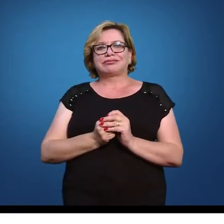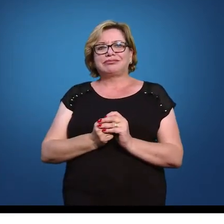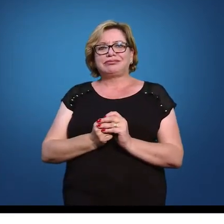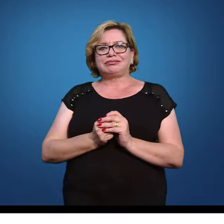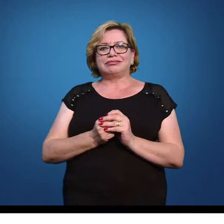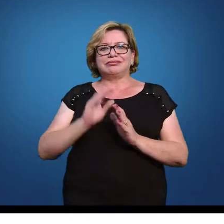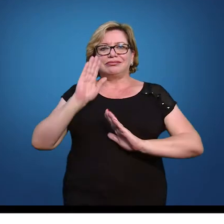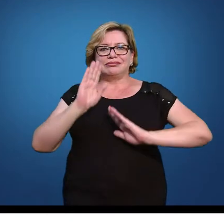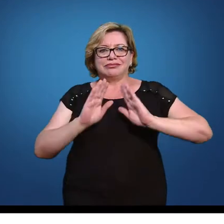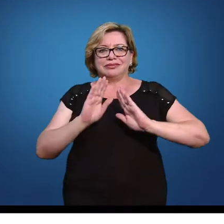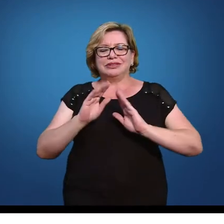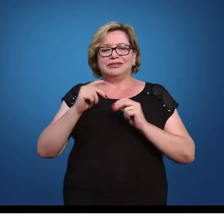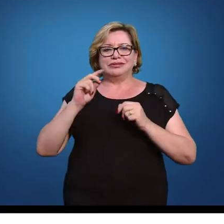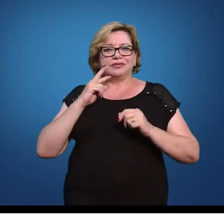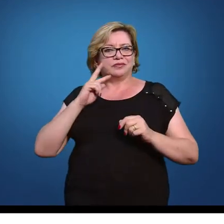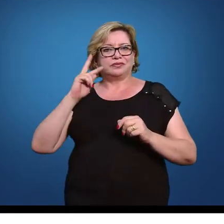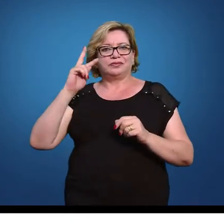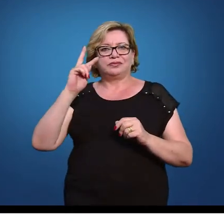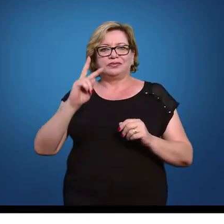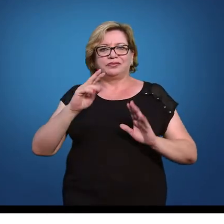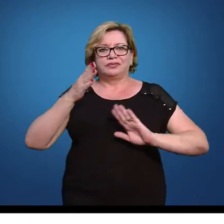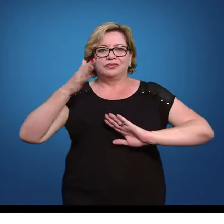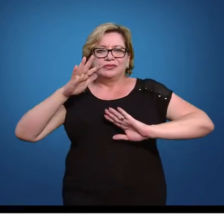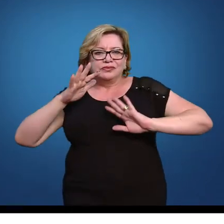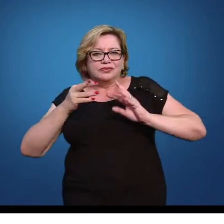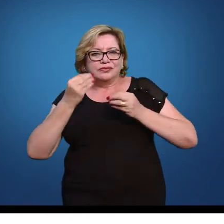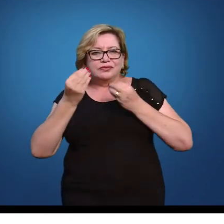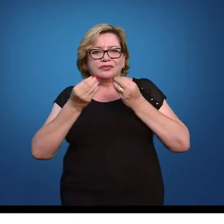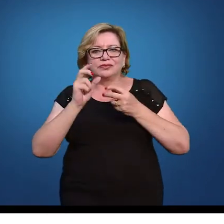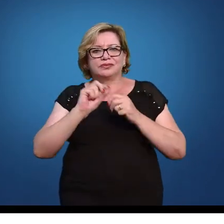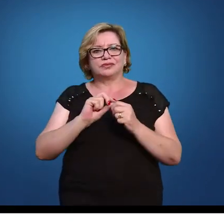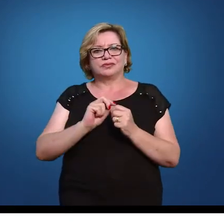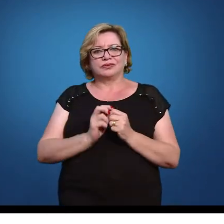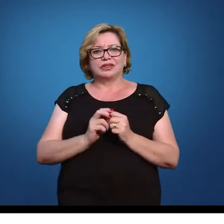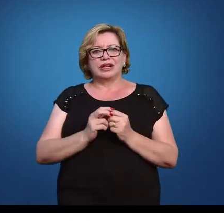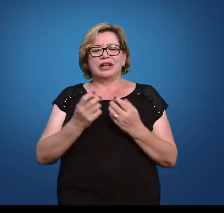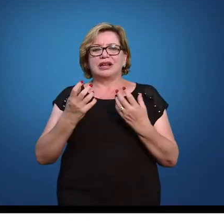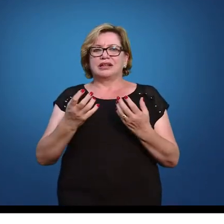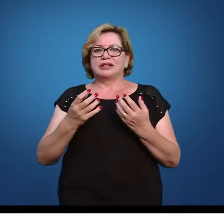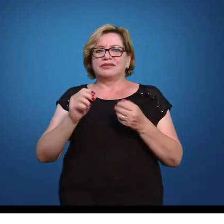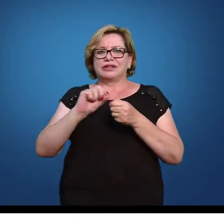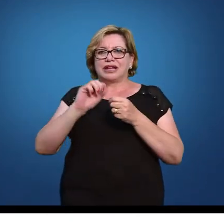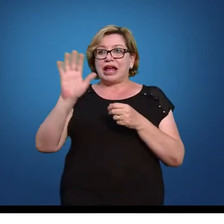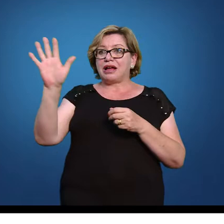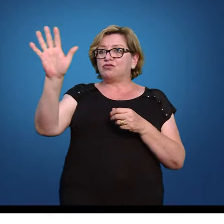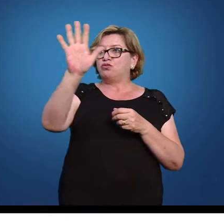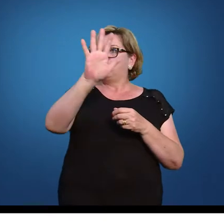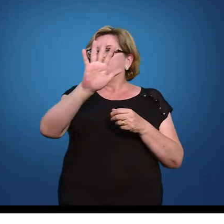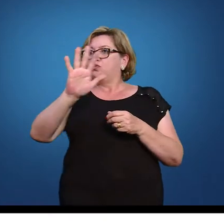Então, supondo que ele está localizado mais ou menos ali. eu quero saber a área